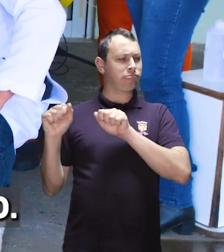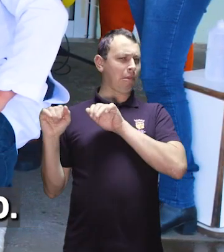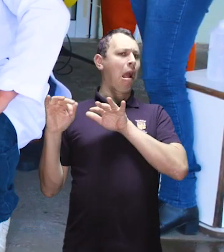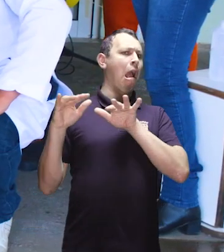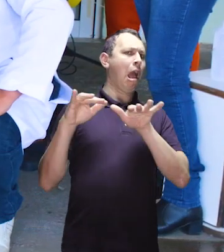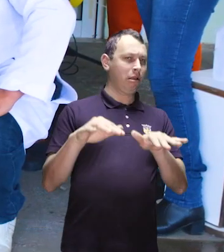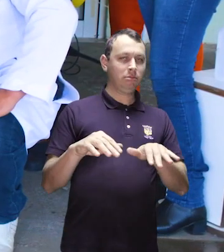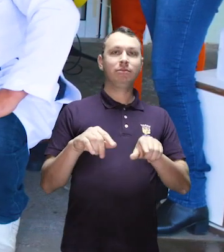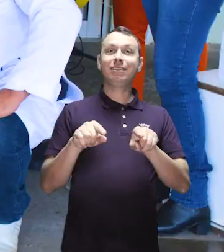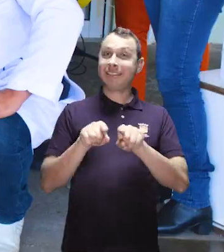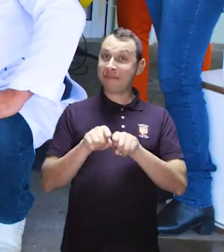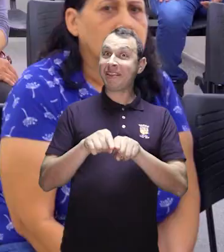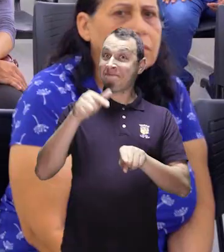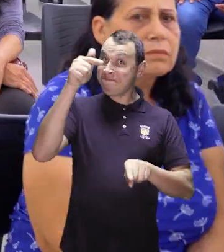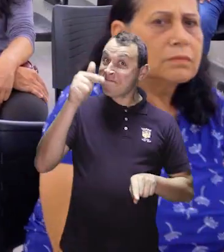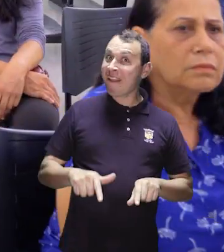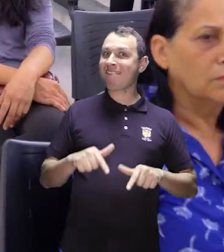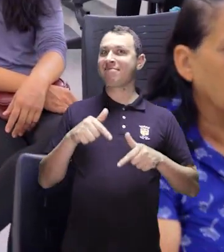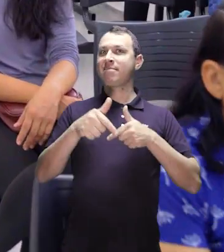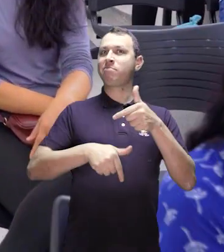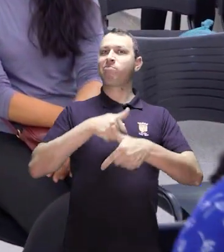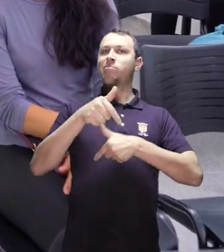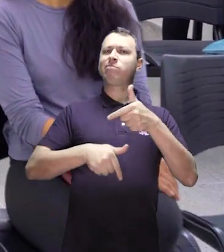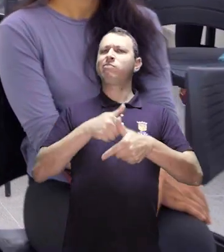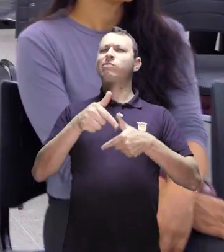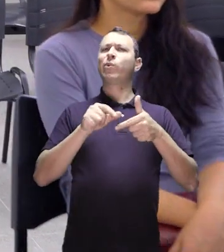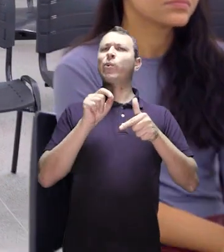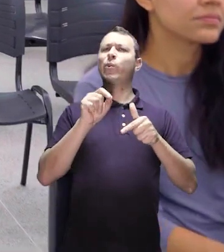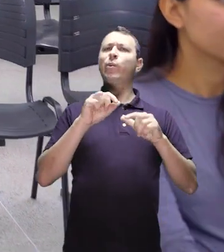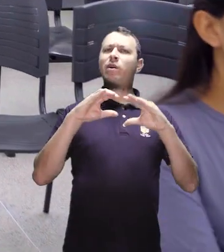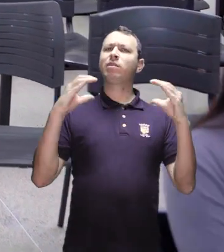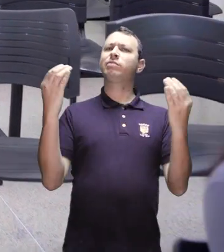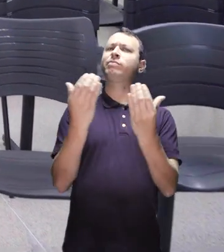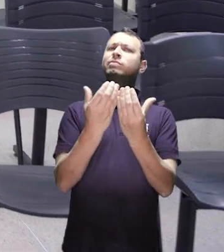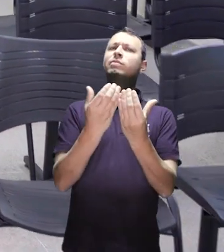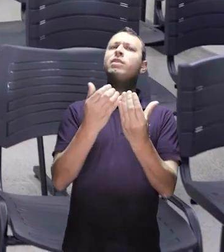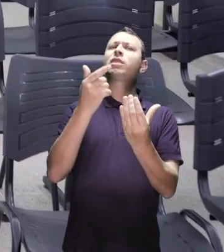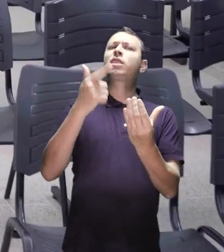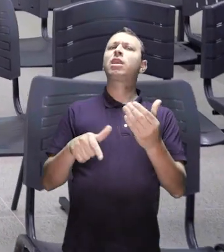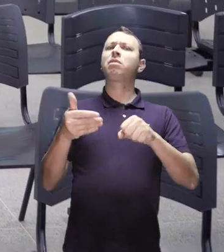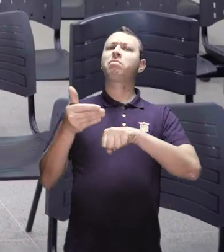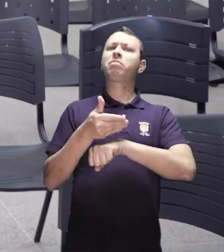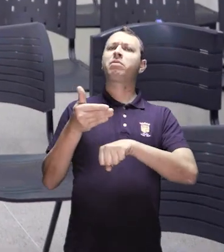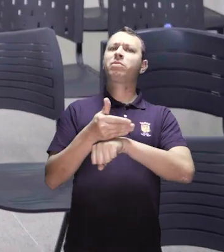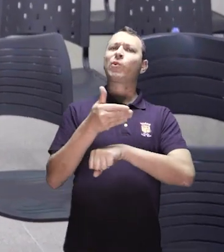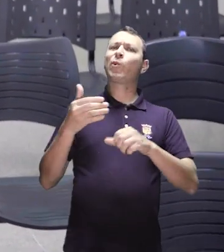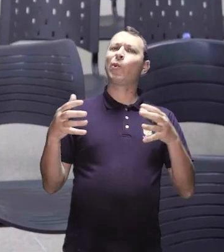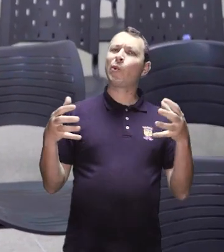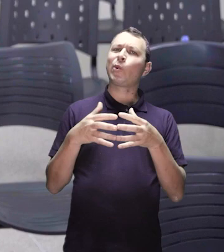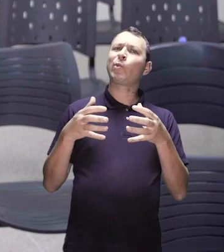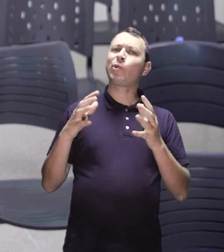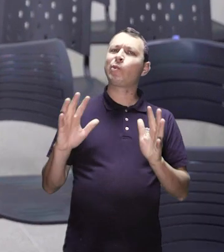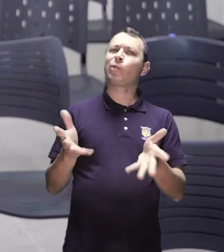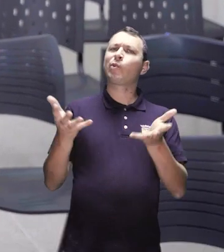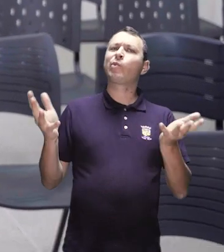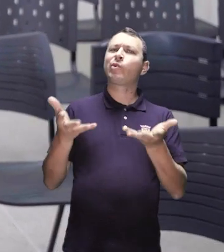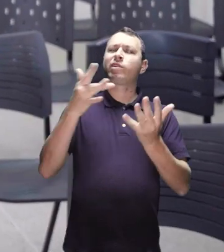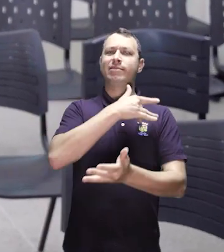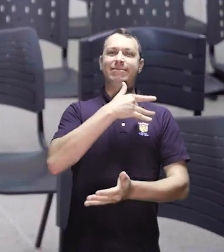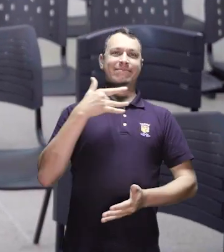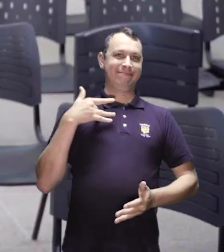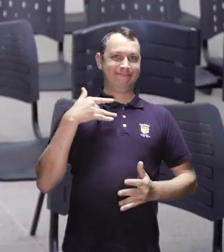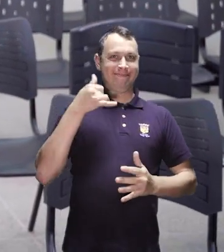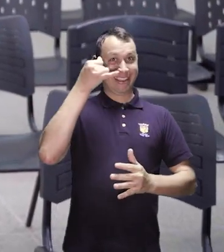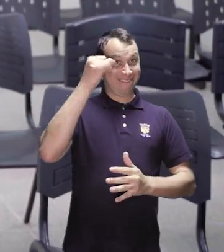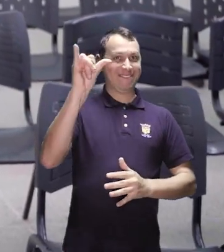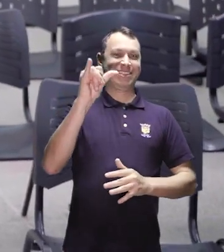população. Além de todo esse trabalho realizado nas unidades, a comunidade pode ainda participar de grupos de